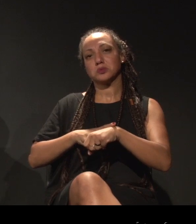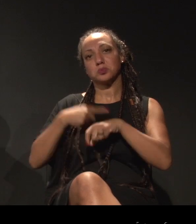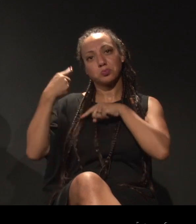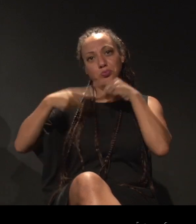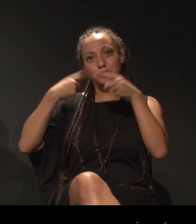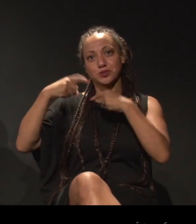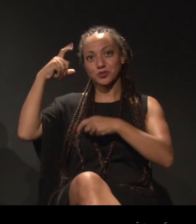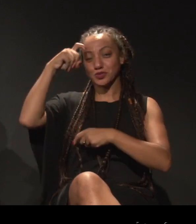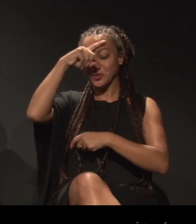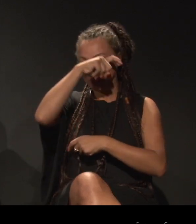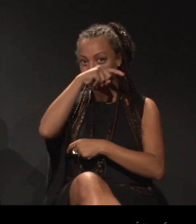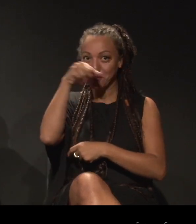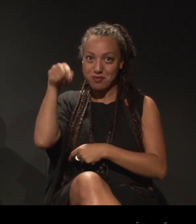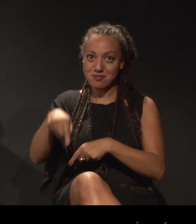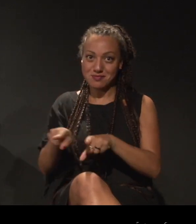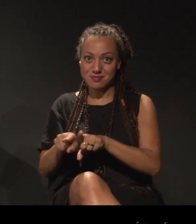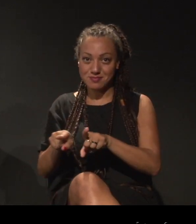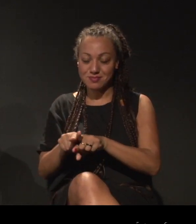mas